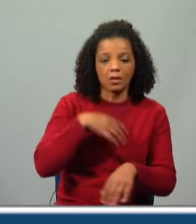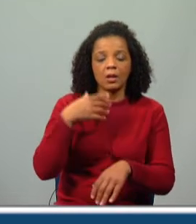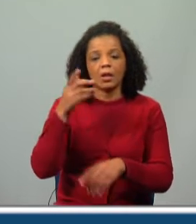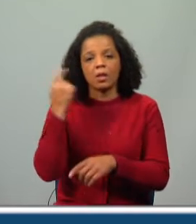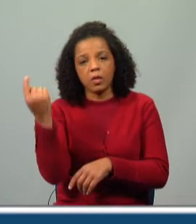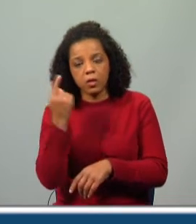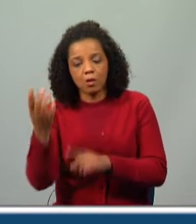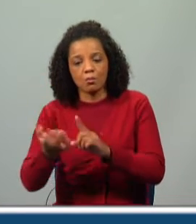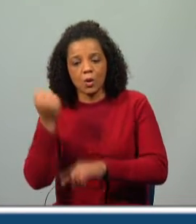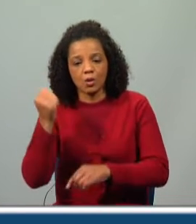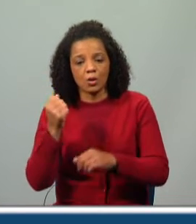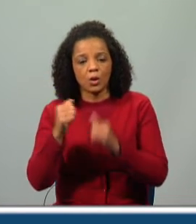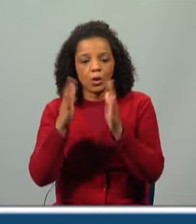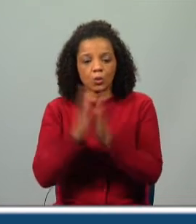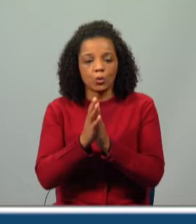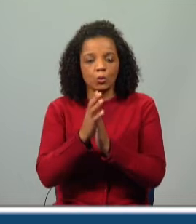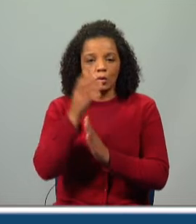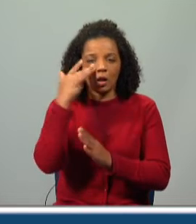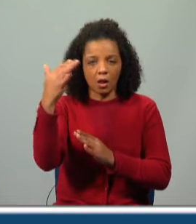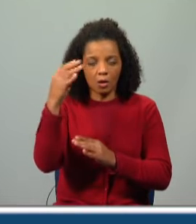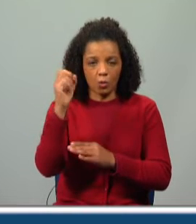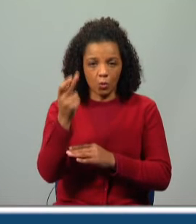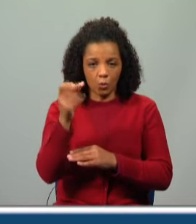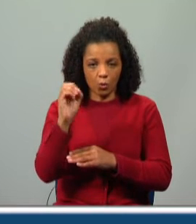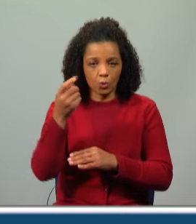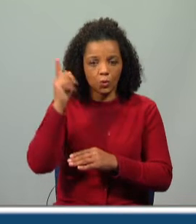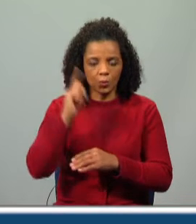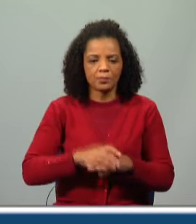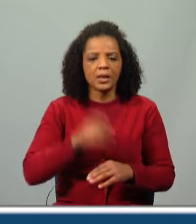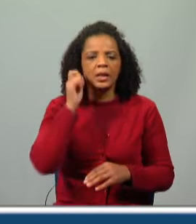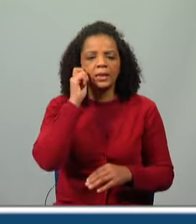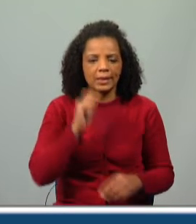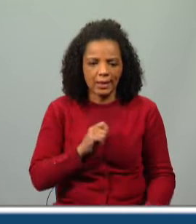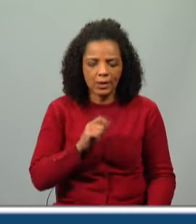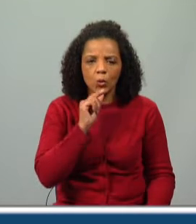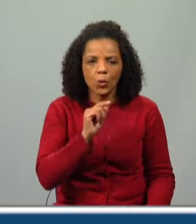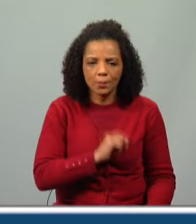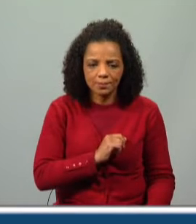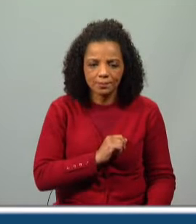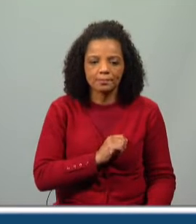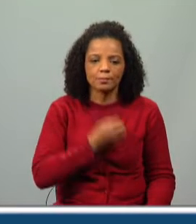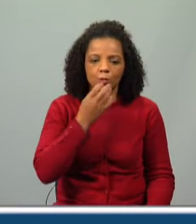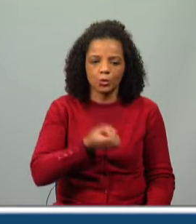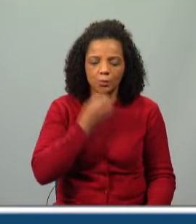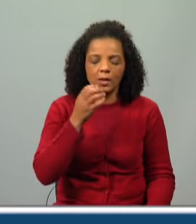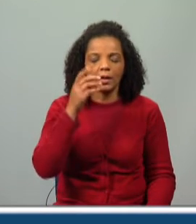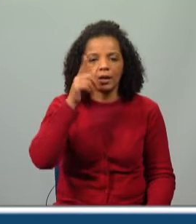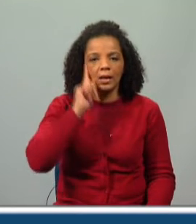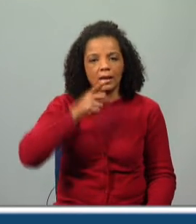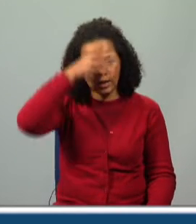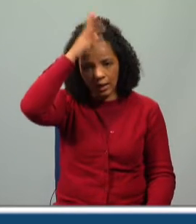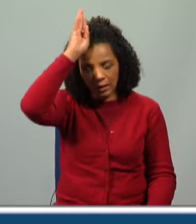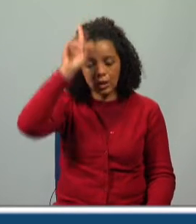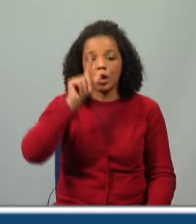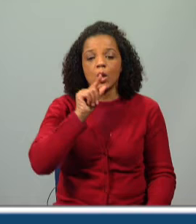nem tudo o que reluz é o olho. Então, a, quem é se chamava Dona Margarida? Muito bem, a galinha chamava-se Dona